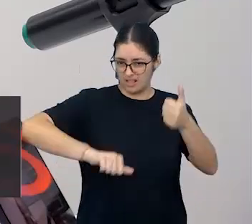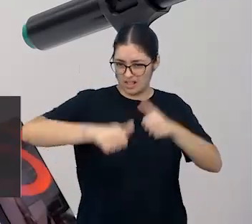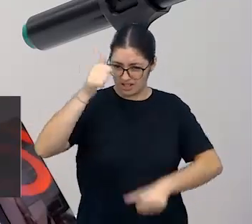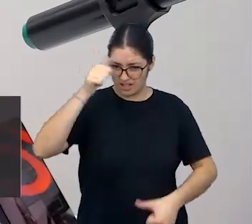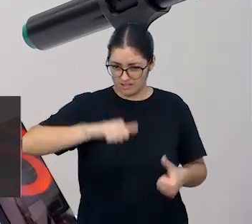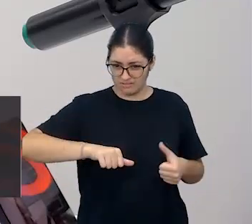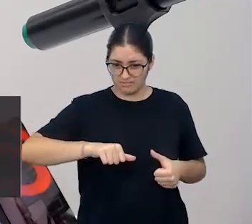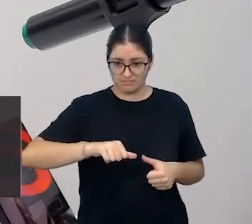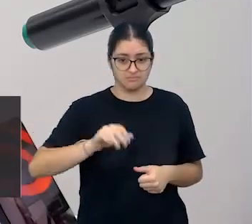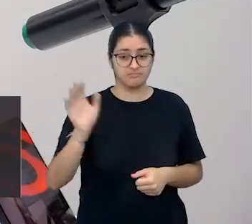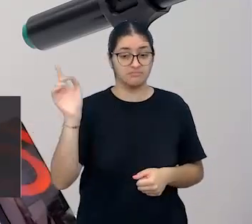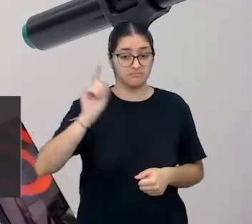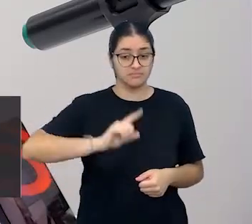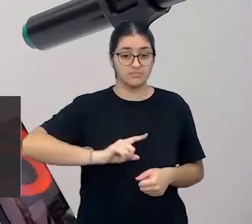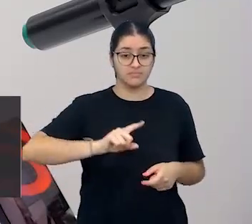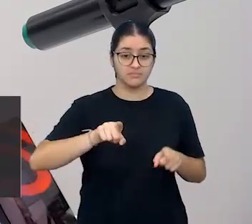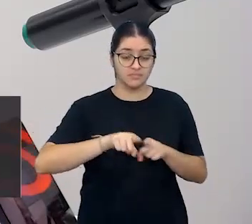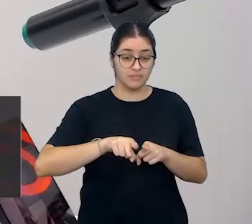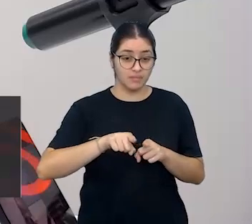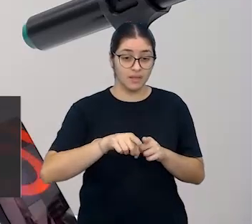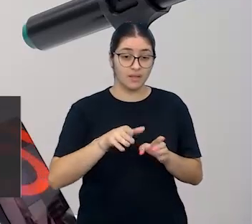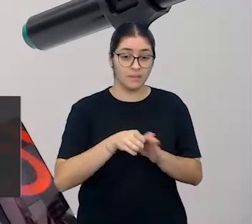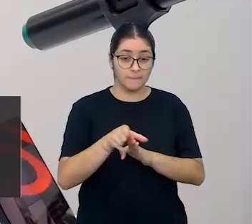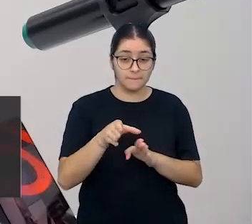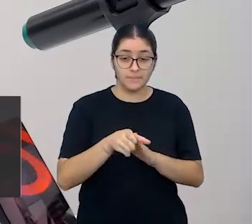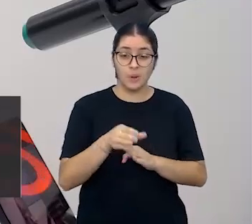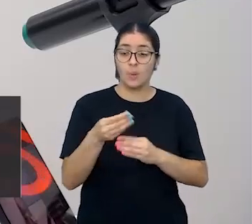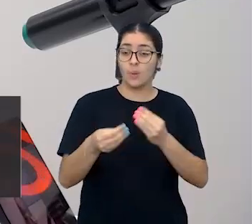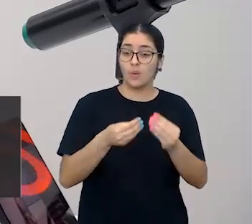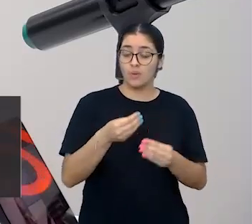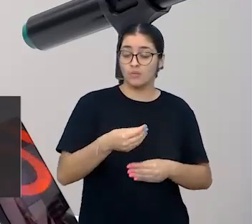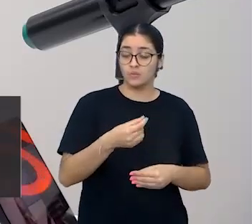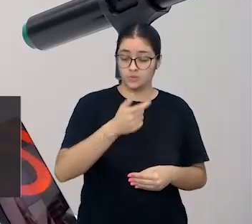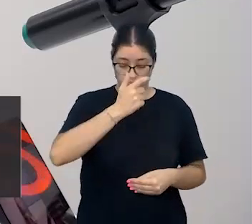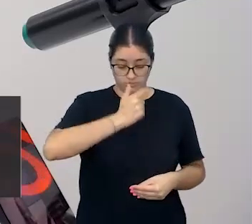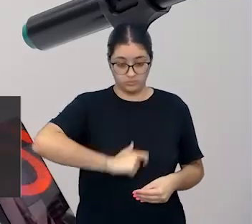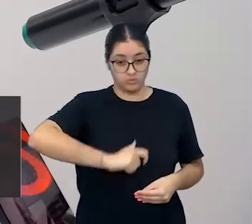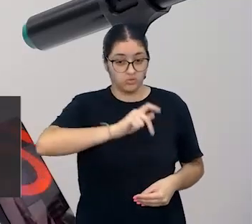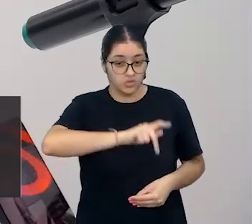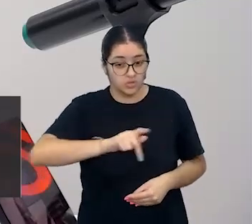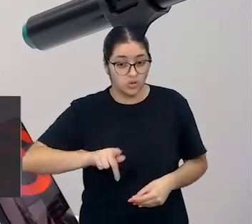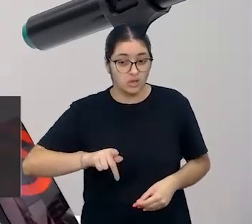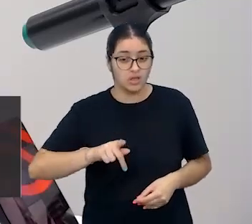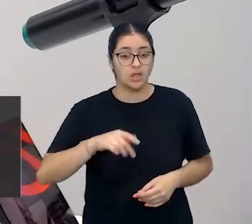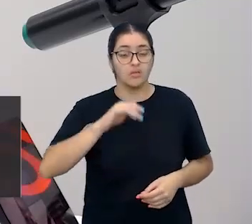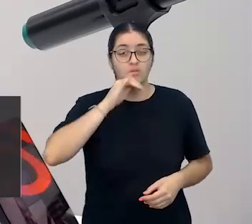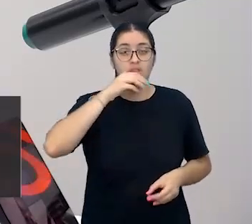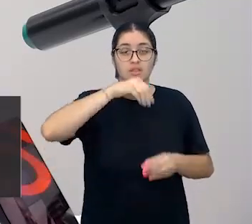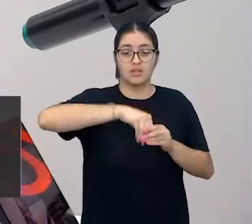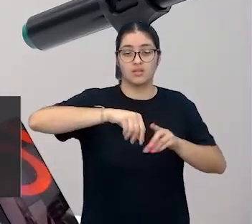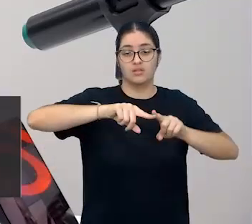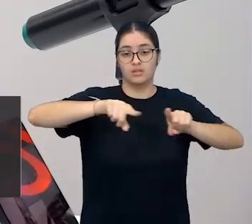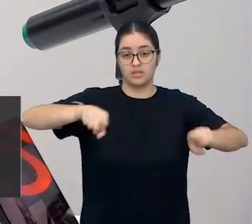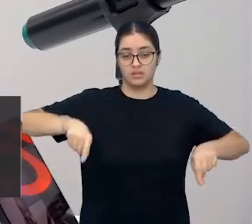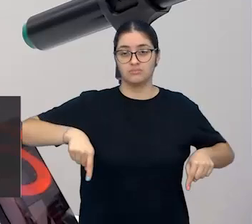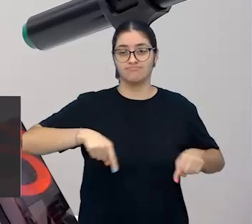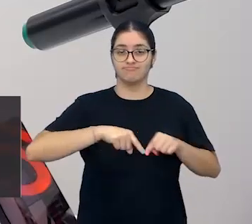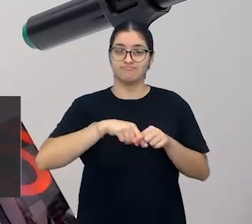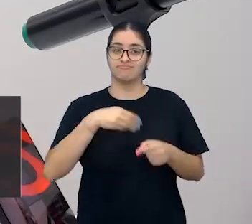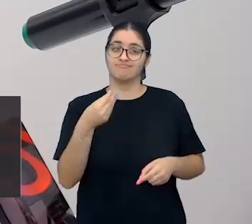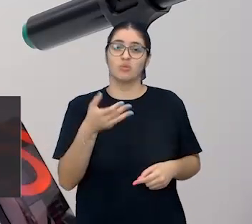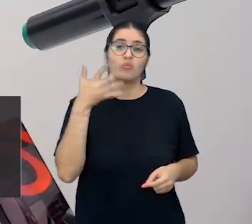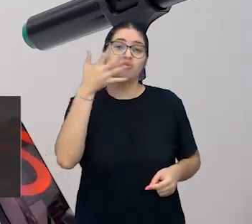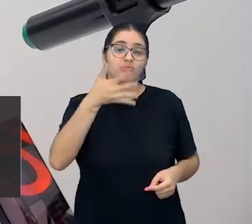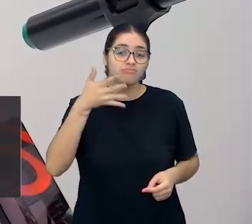classificar, ela serve para orientar a prática do professor nas intervenções que ele vai fazer, conforme aquilo que a